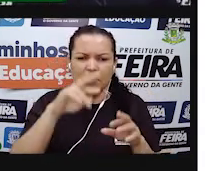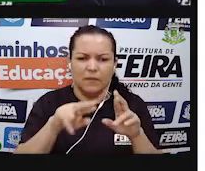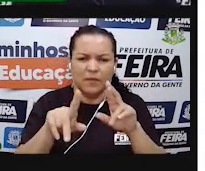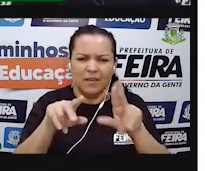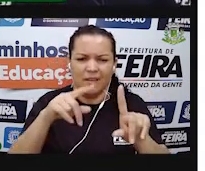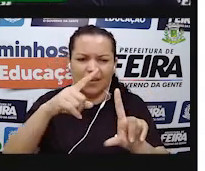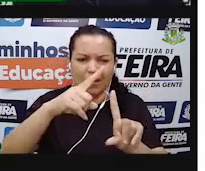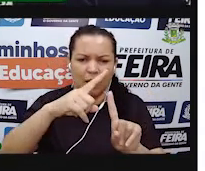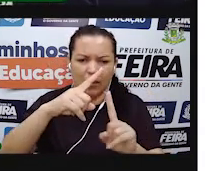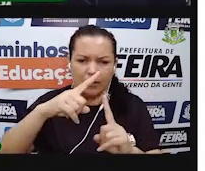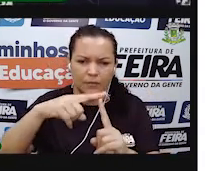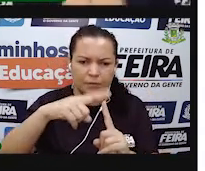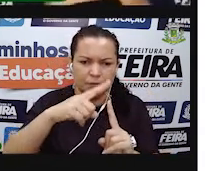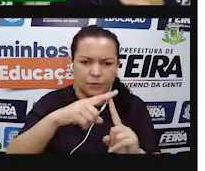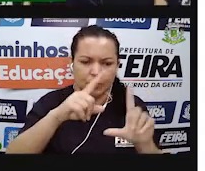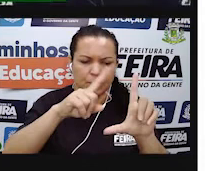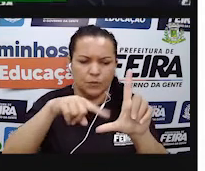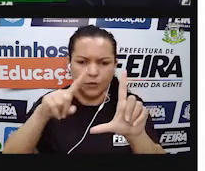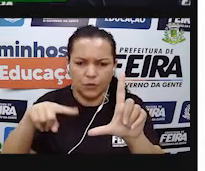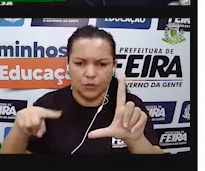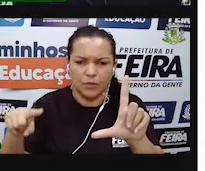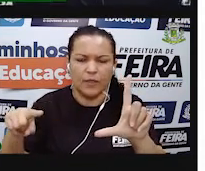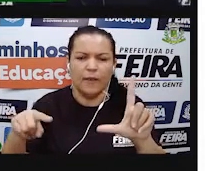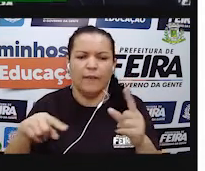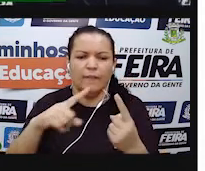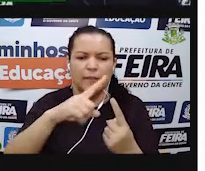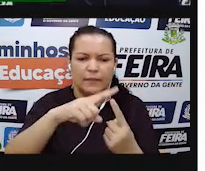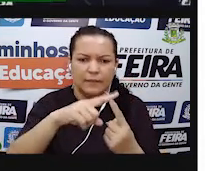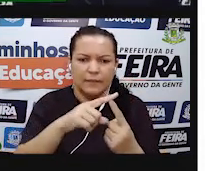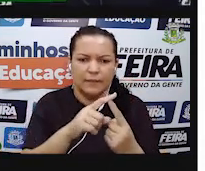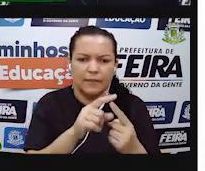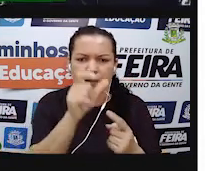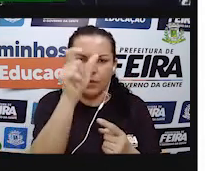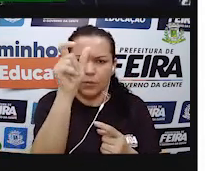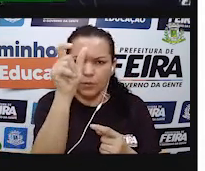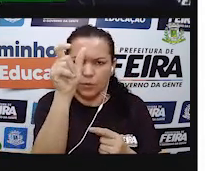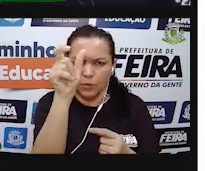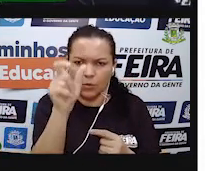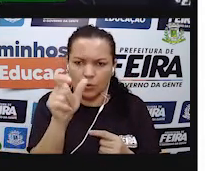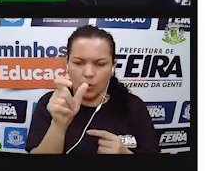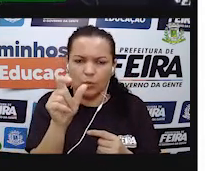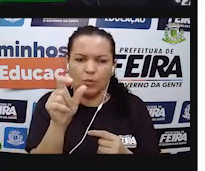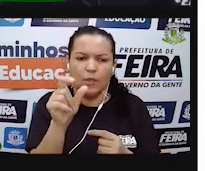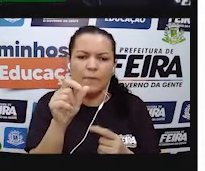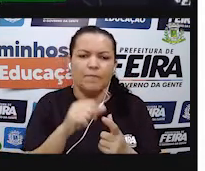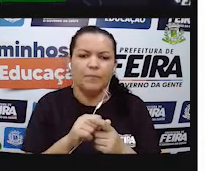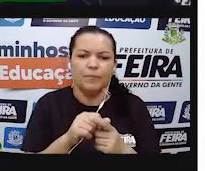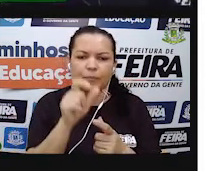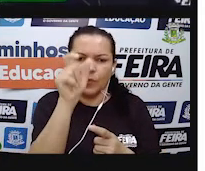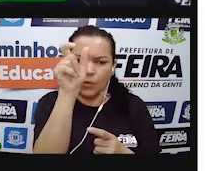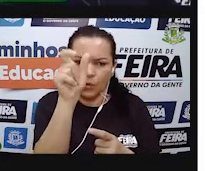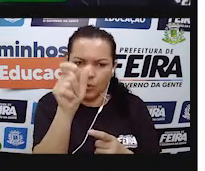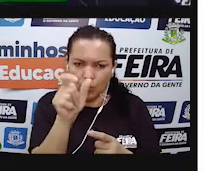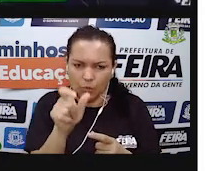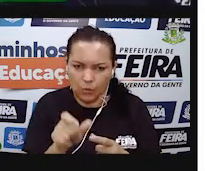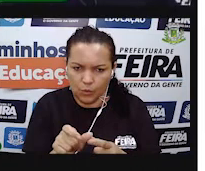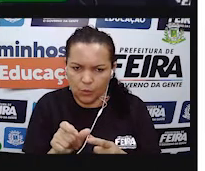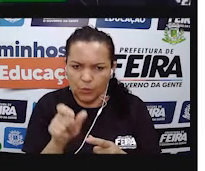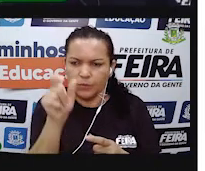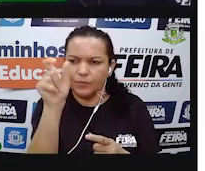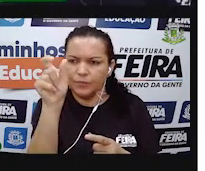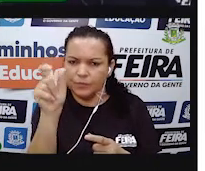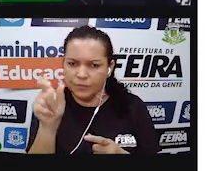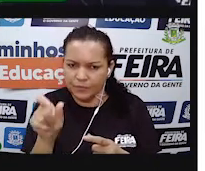luz, a gente precisa saber que existem vários tipos de gráficos, tá bom? Existe um gráfico de coluna vertical,